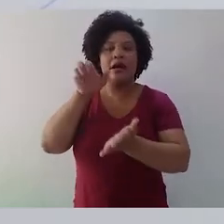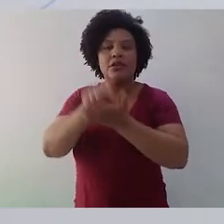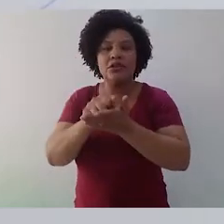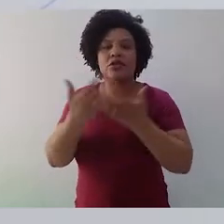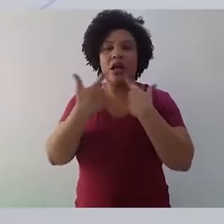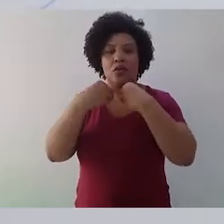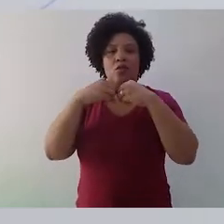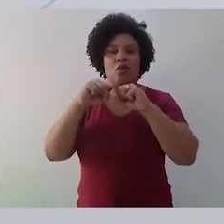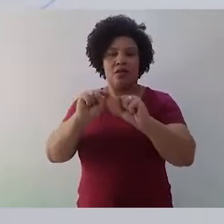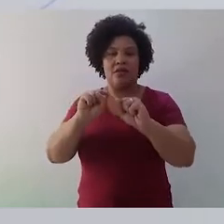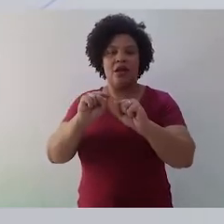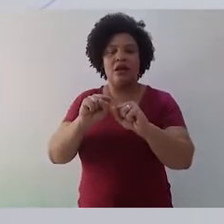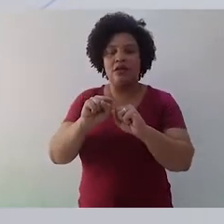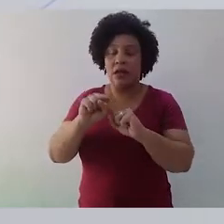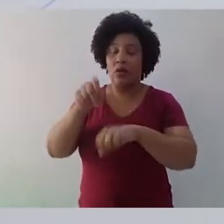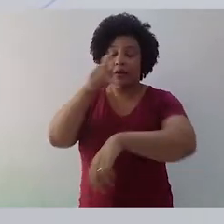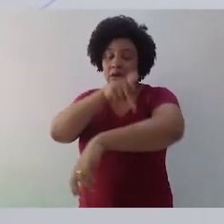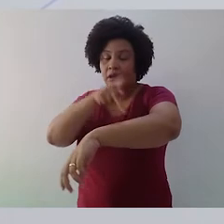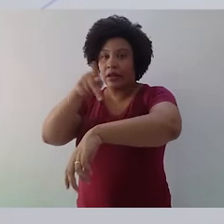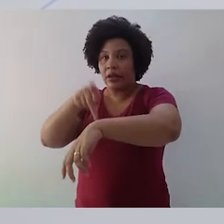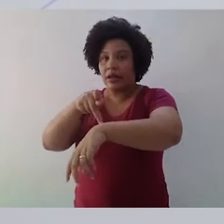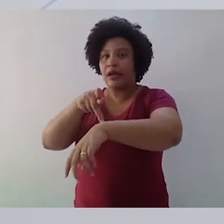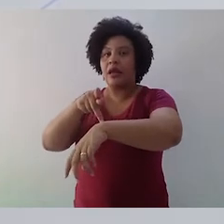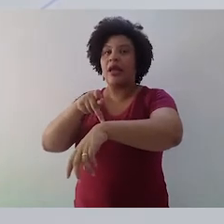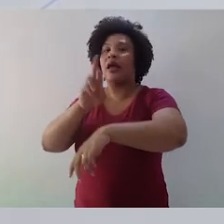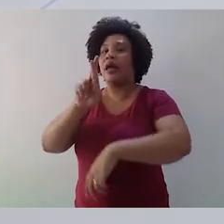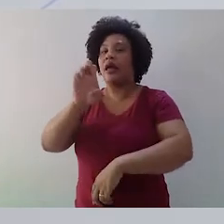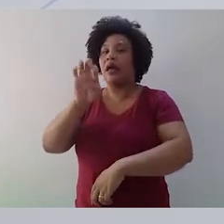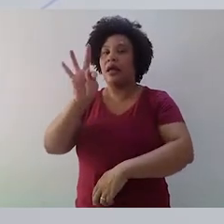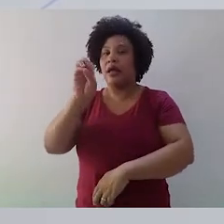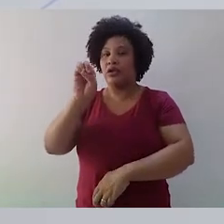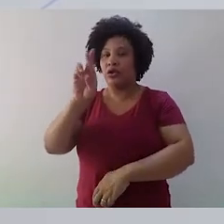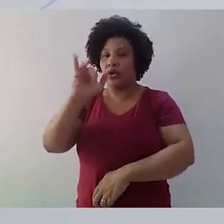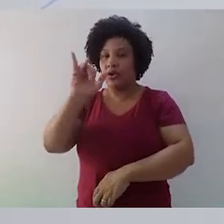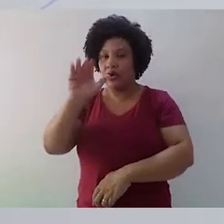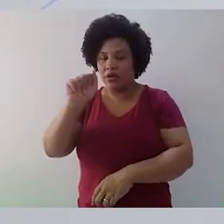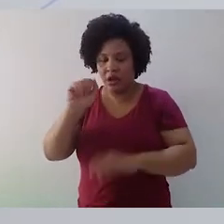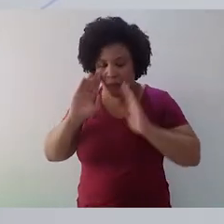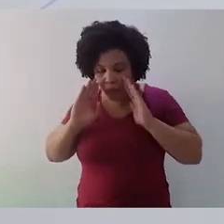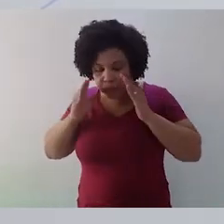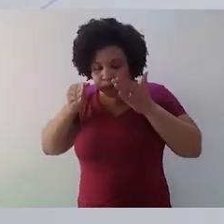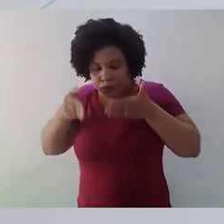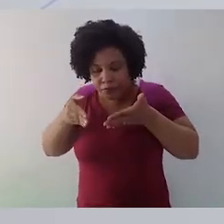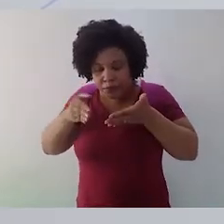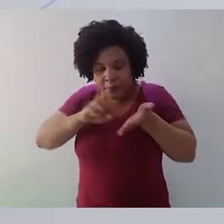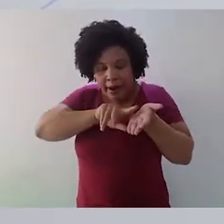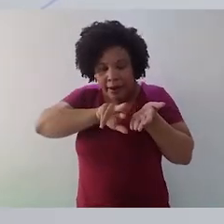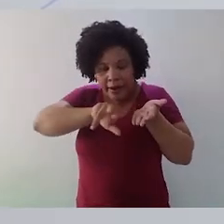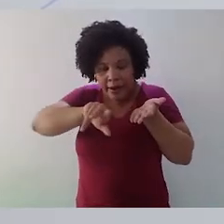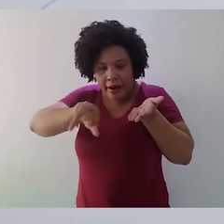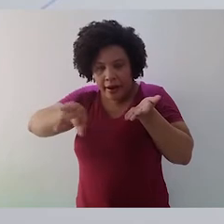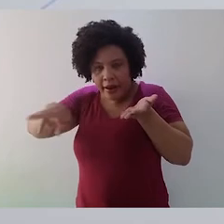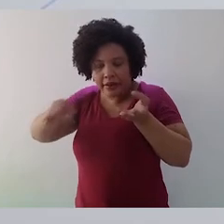interessante a gente observar que dentro da pedagogia retórica não há determinações perempitórias sobre qualquer área,